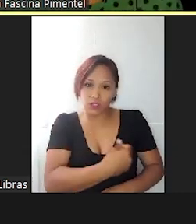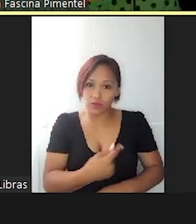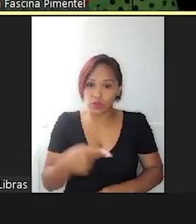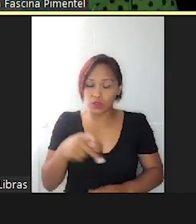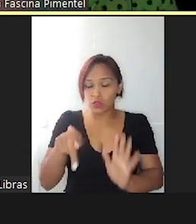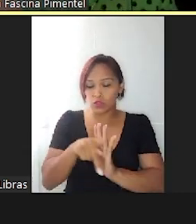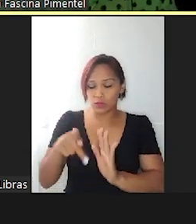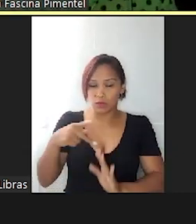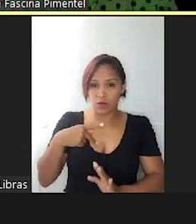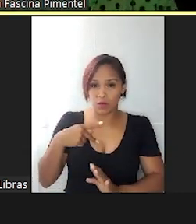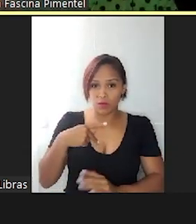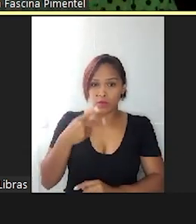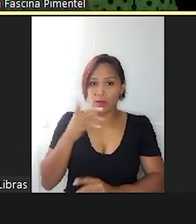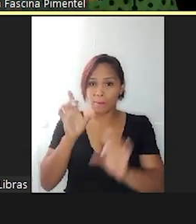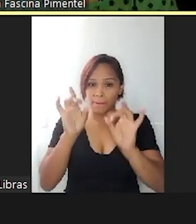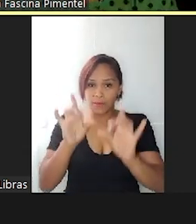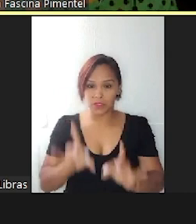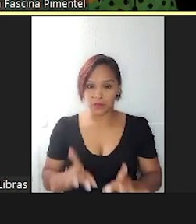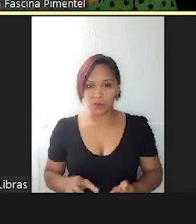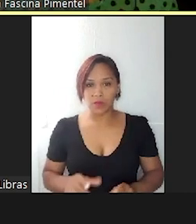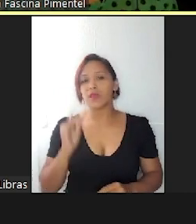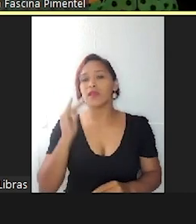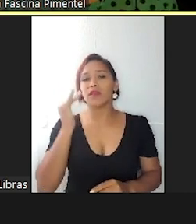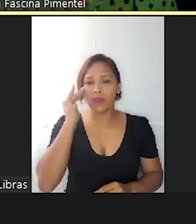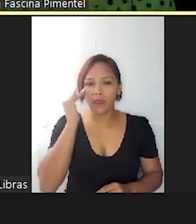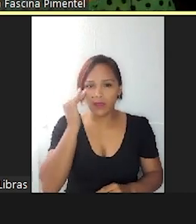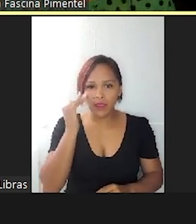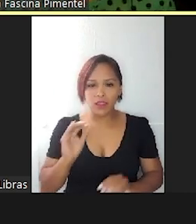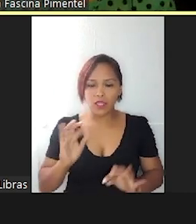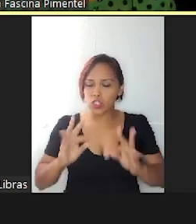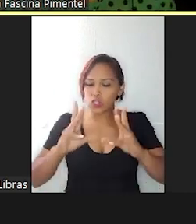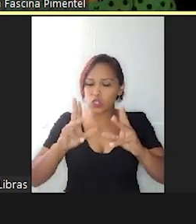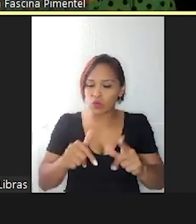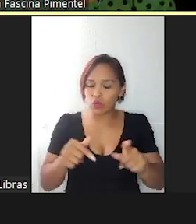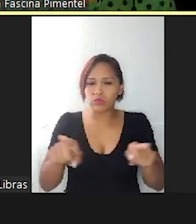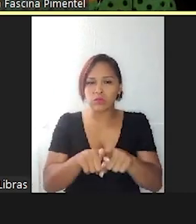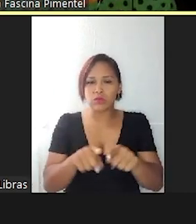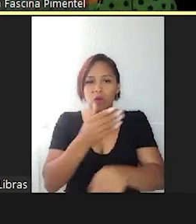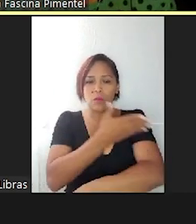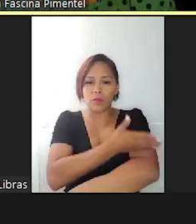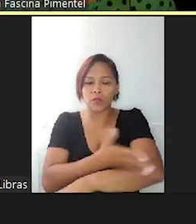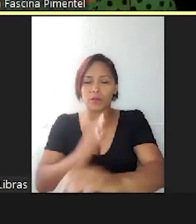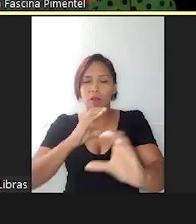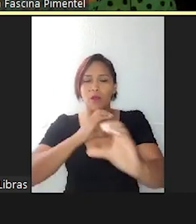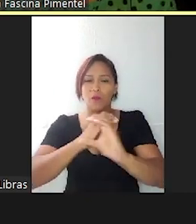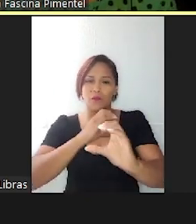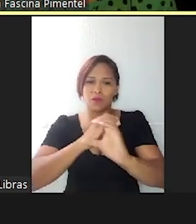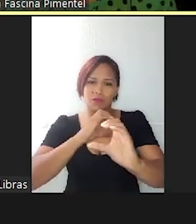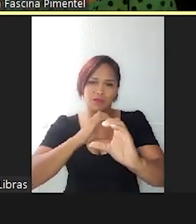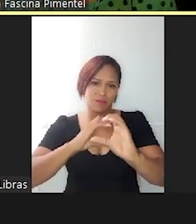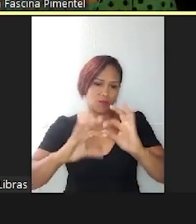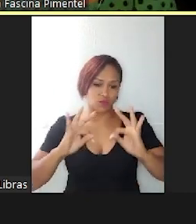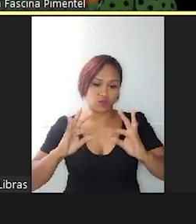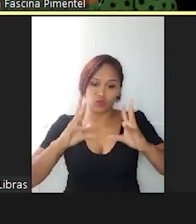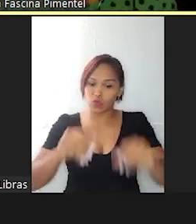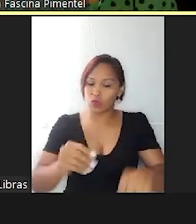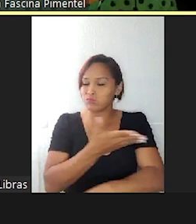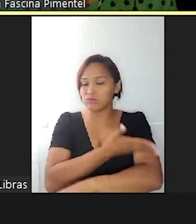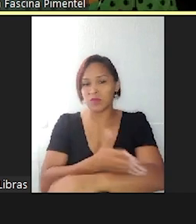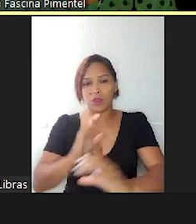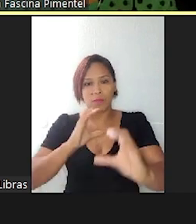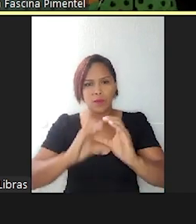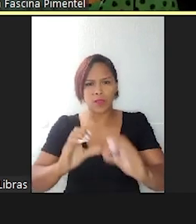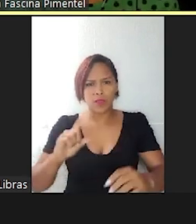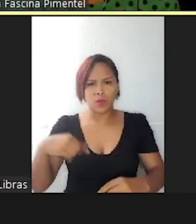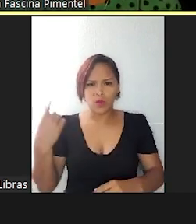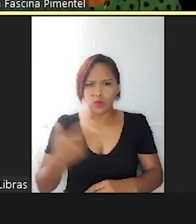principalmente entender que todo comportamento é uma comunicação, todo. Aquilo que nossos filhos, às